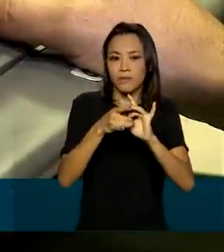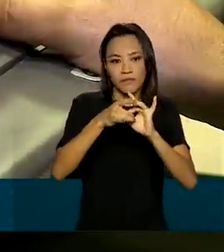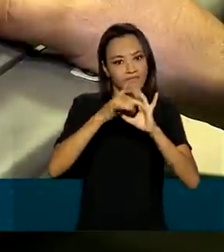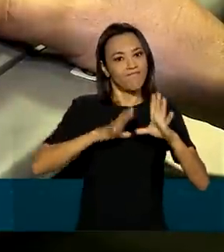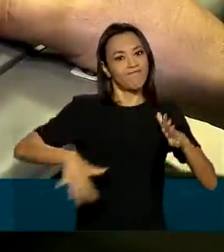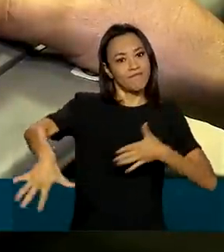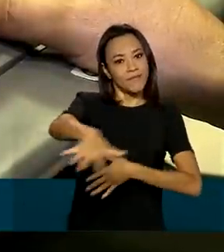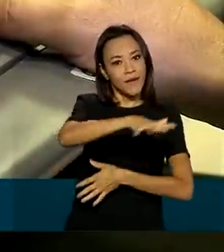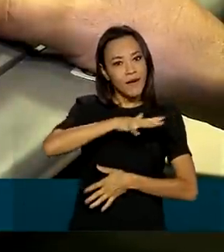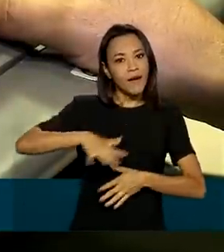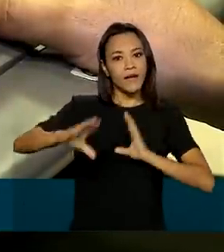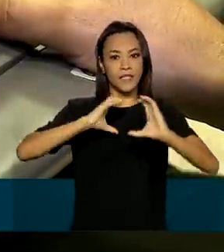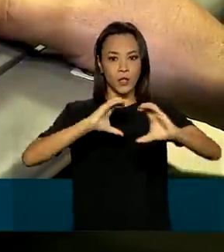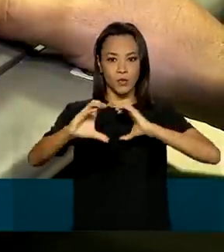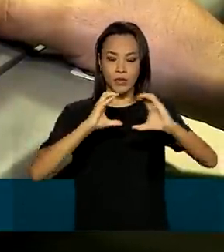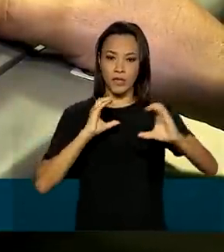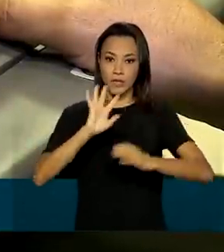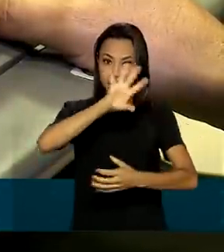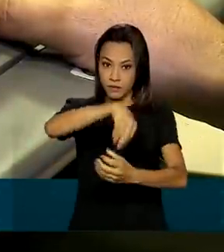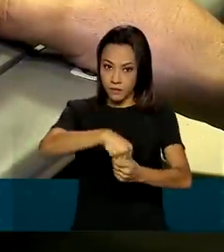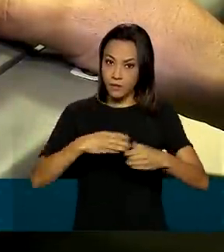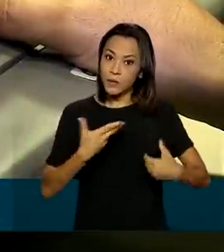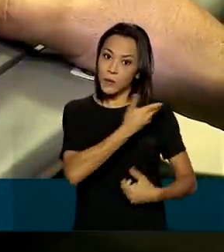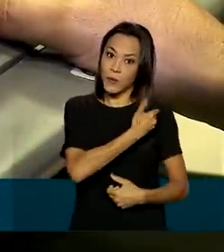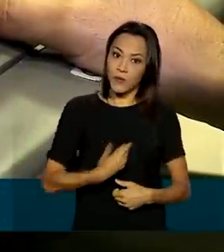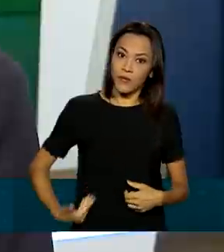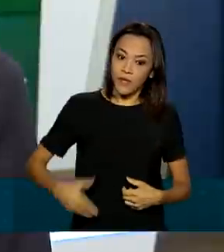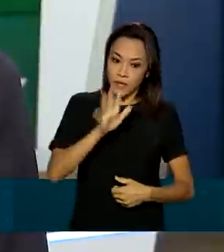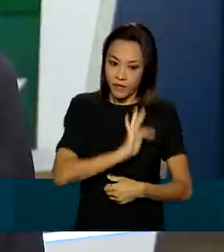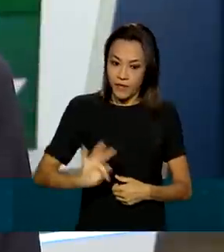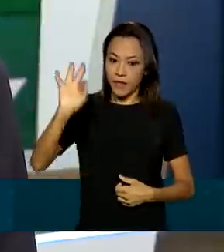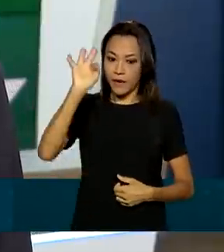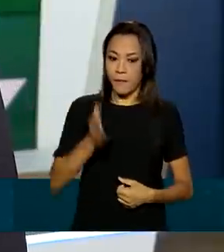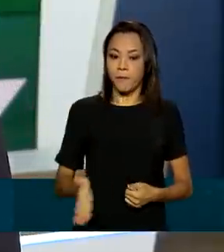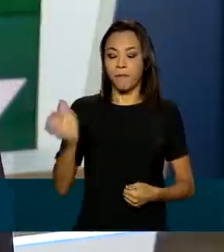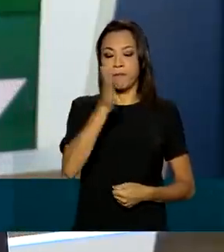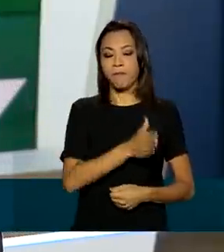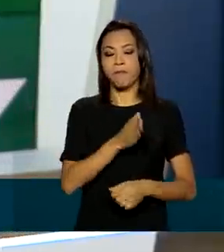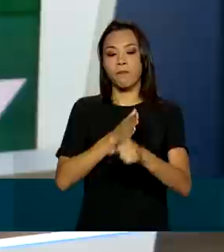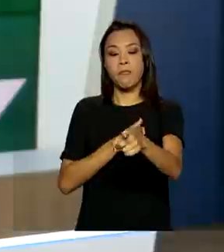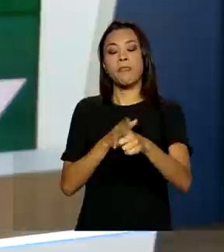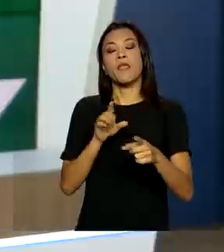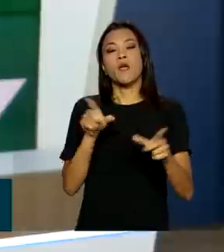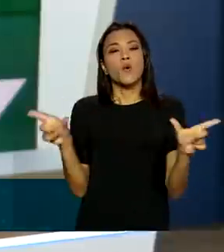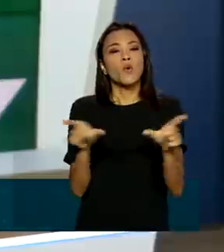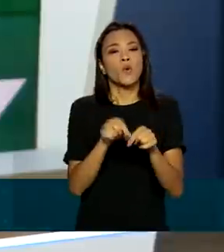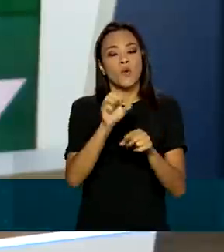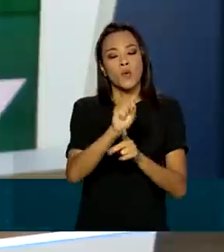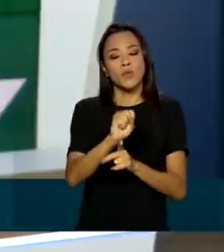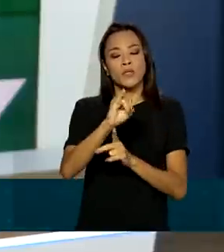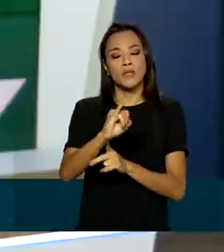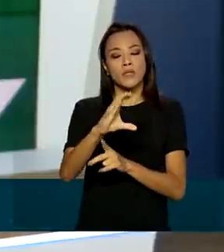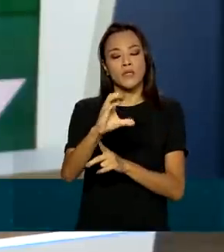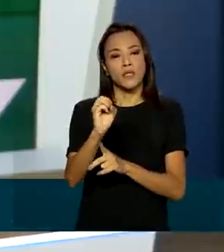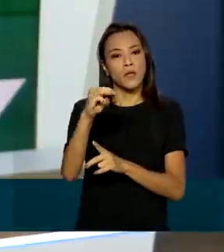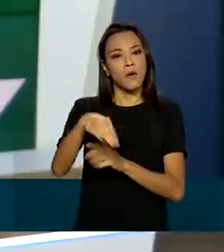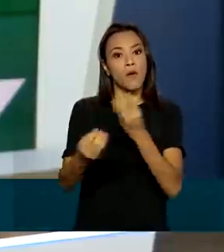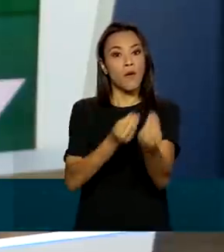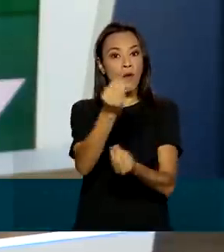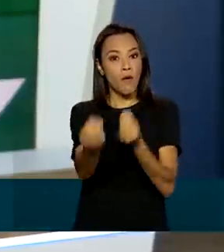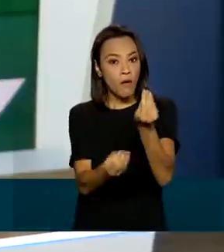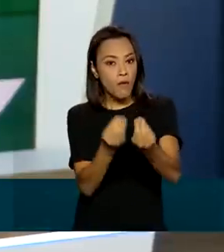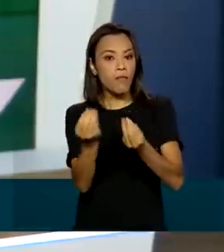comunicação de governo do Poder Executivo Federal, o SICOM. A ideia do SICOM é que a gente, de fato, como governo, possa integrar